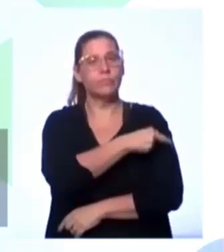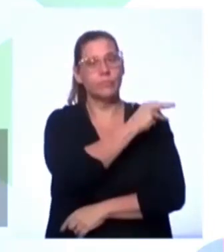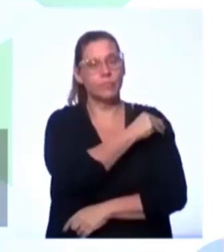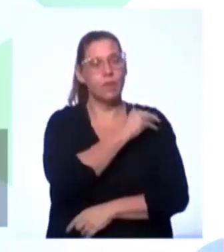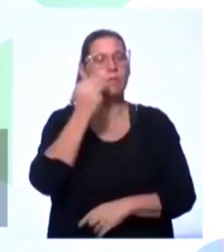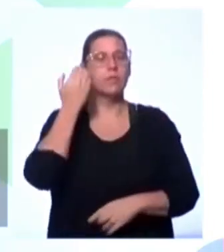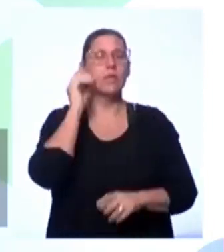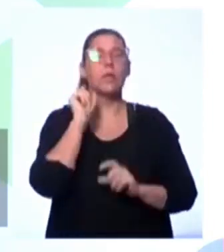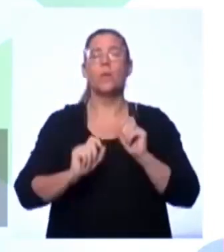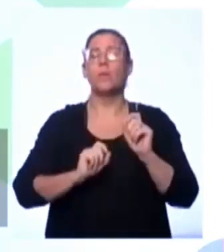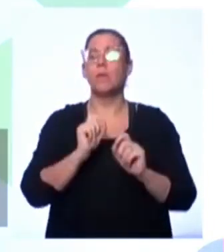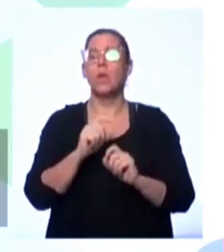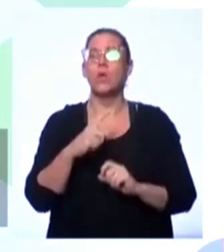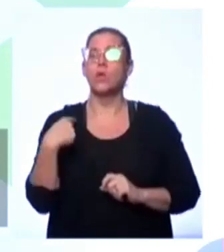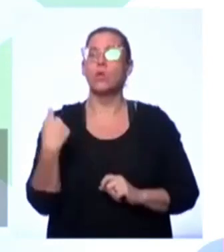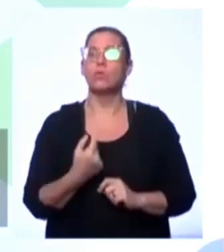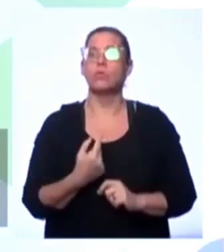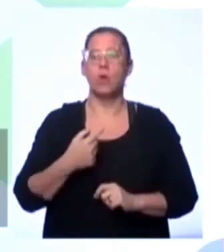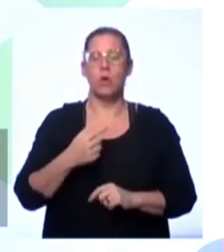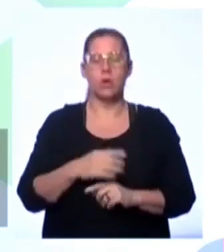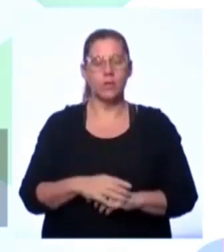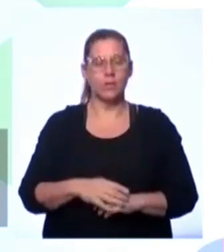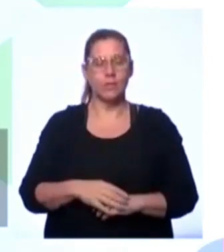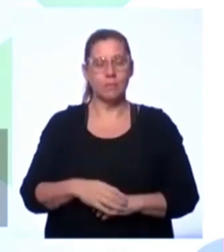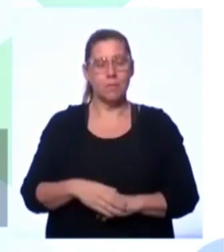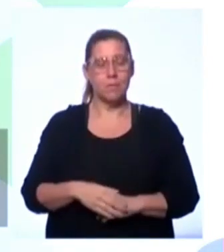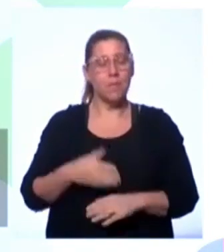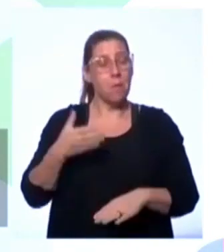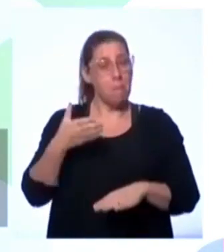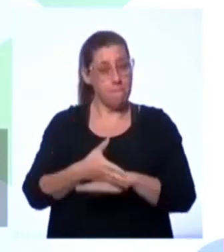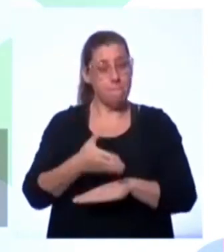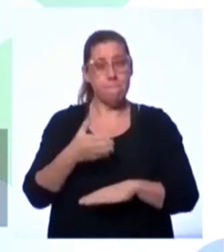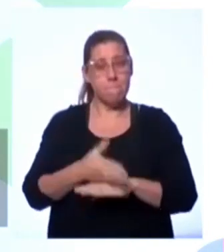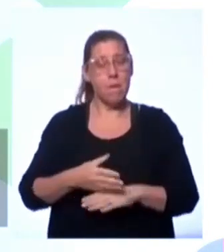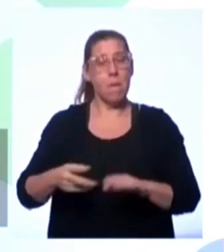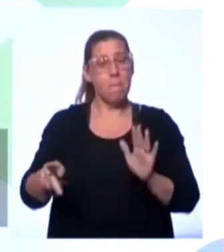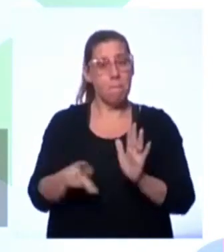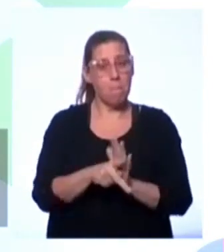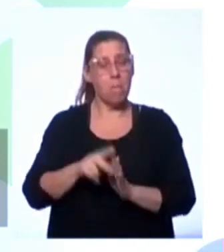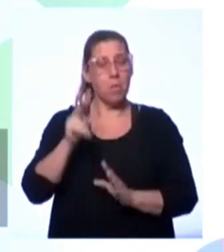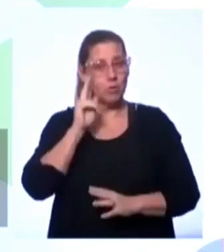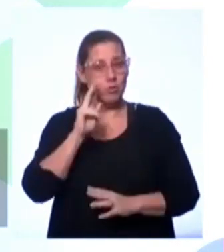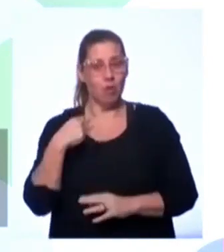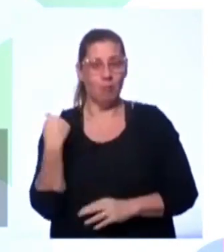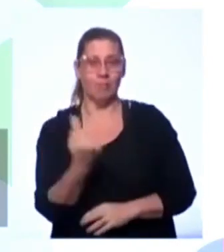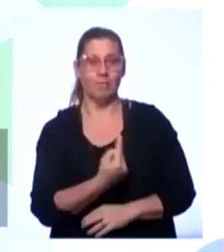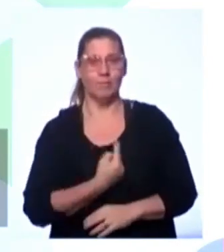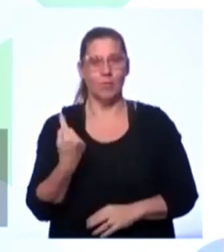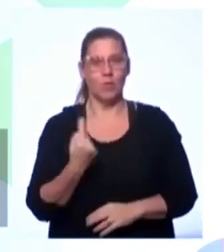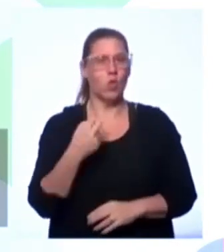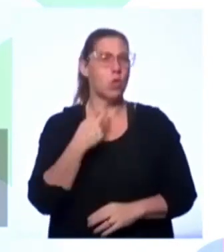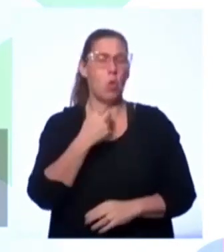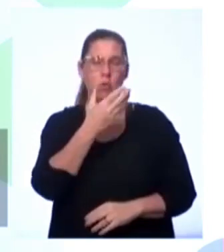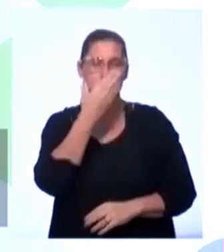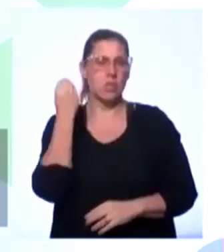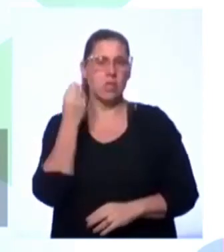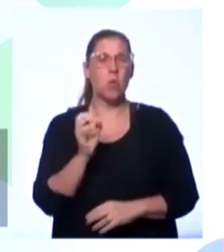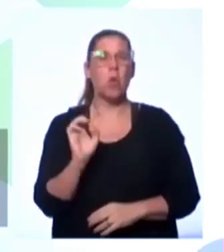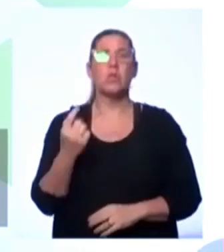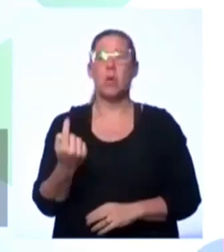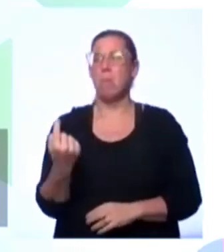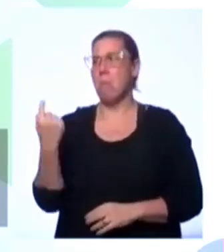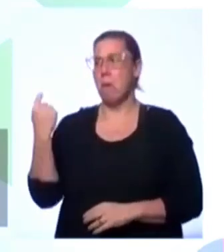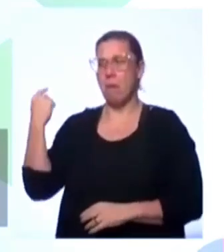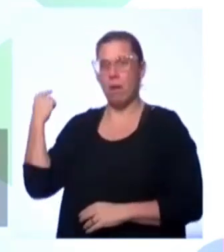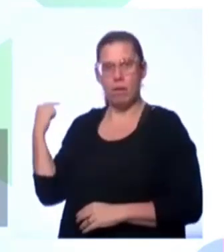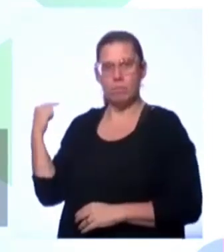entender que nós somos produtos da nossa história. E a gente não pode esquecer o que houve lá atrás para fazer o